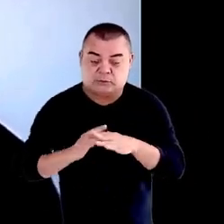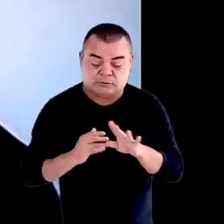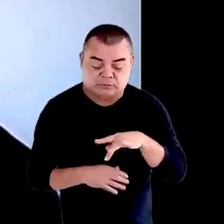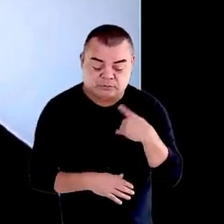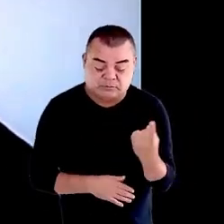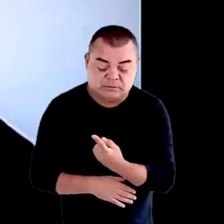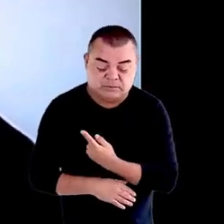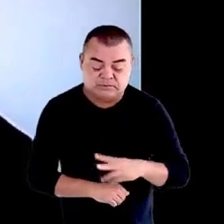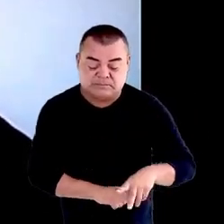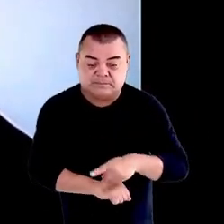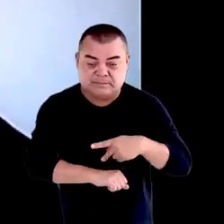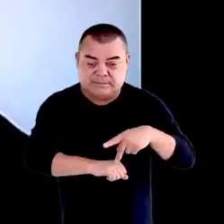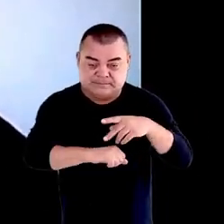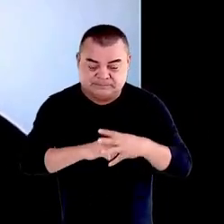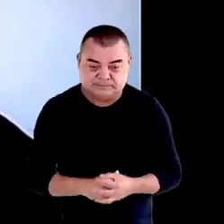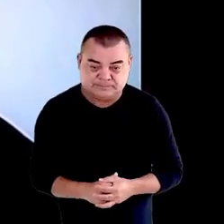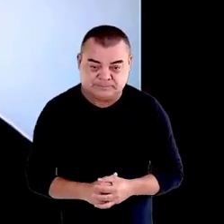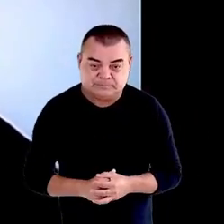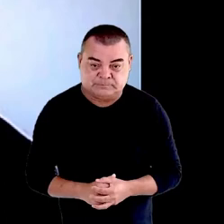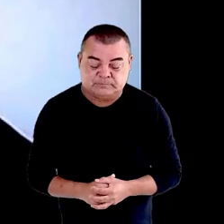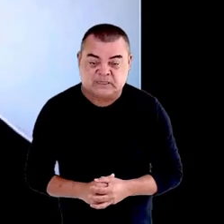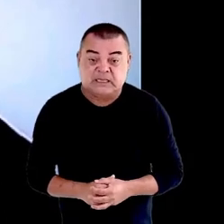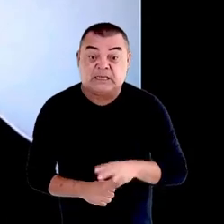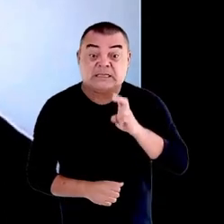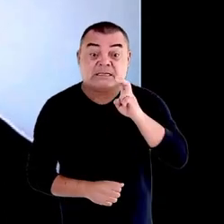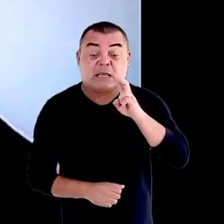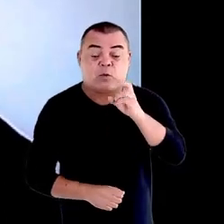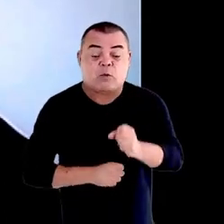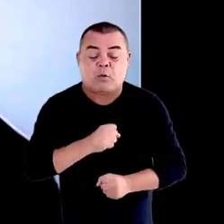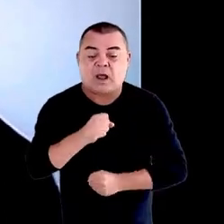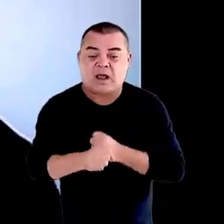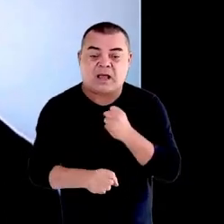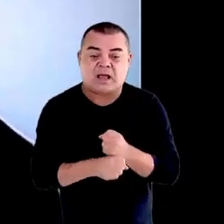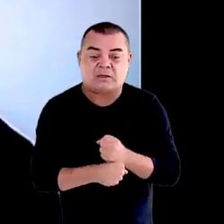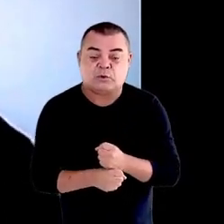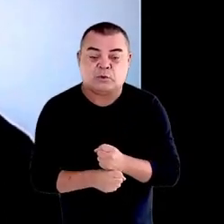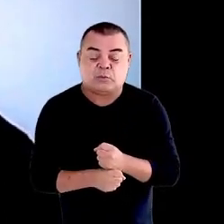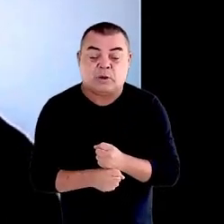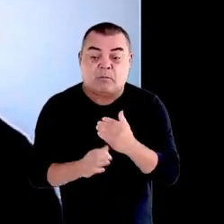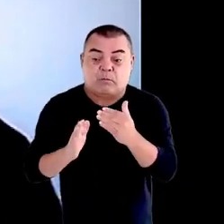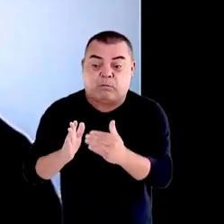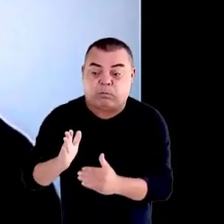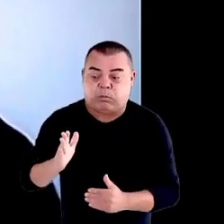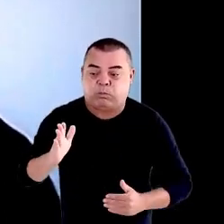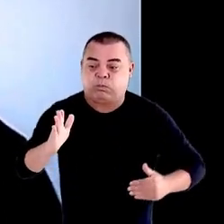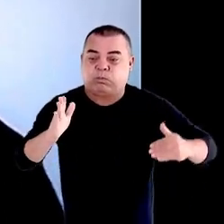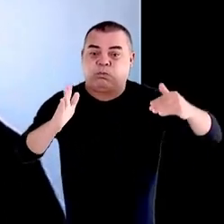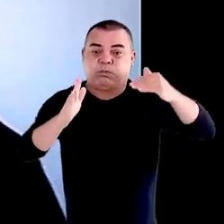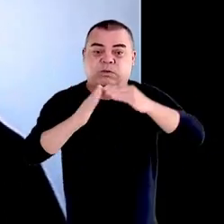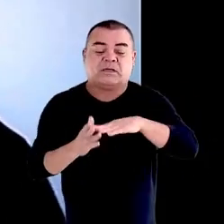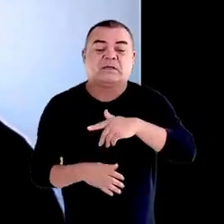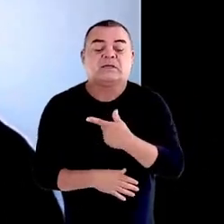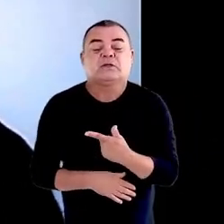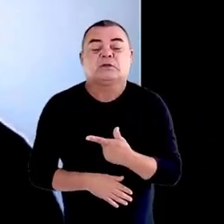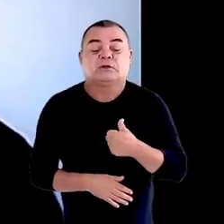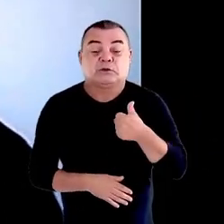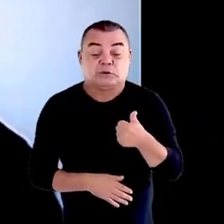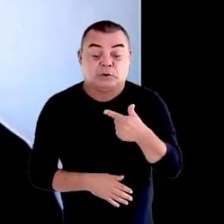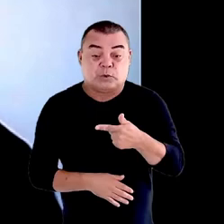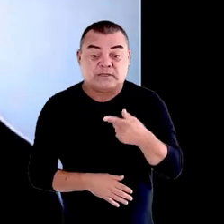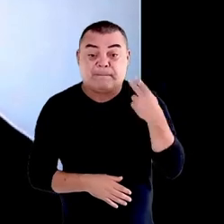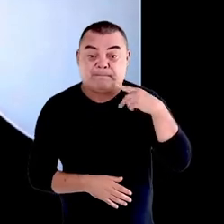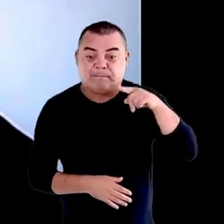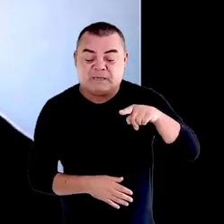país. em cinco anos, esse número saltou de 12.775